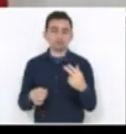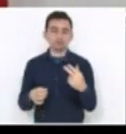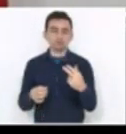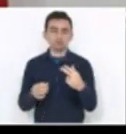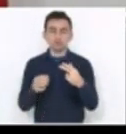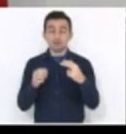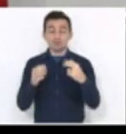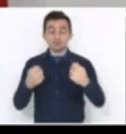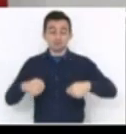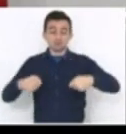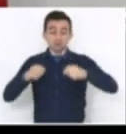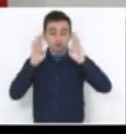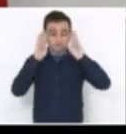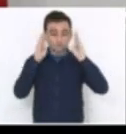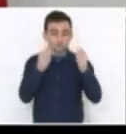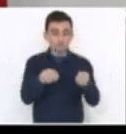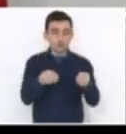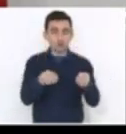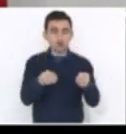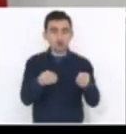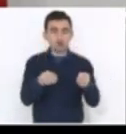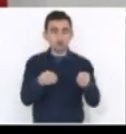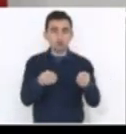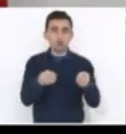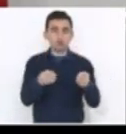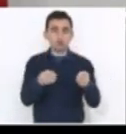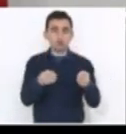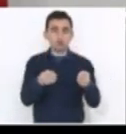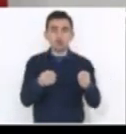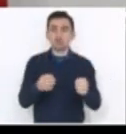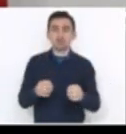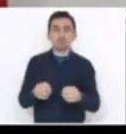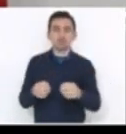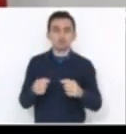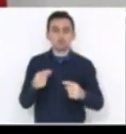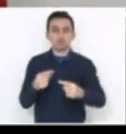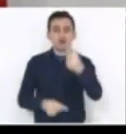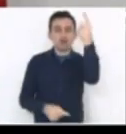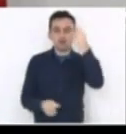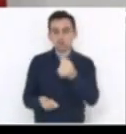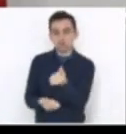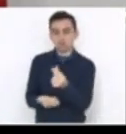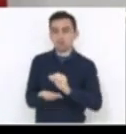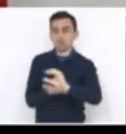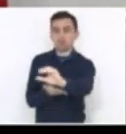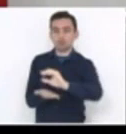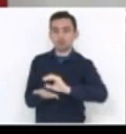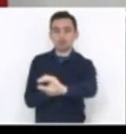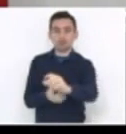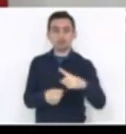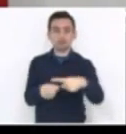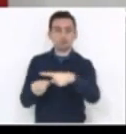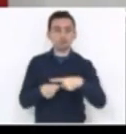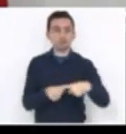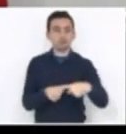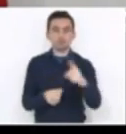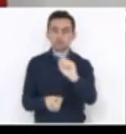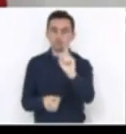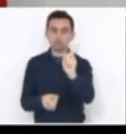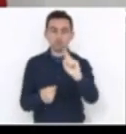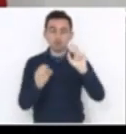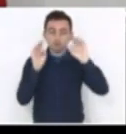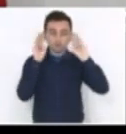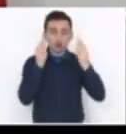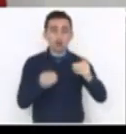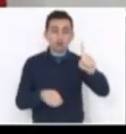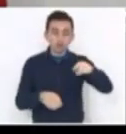nosso foco central não é entregar recursos aos municípios. O nosso foco central é discutir os